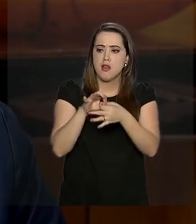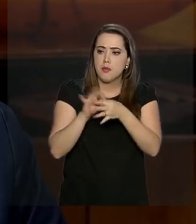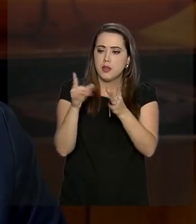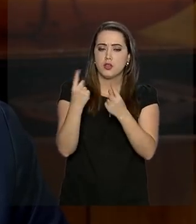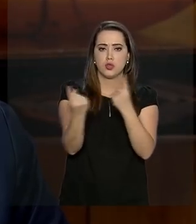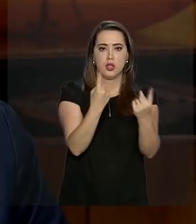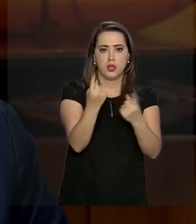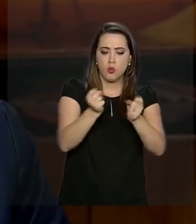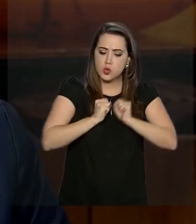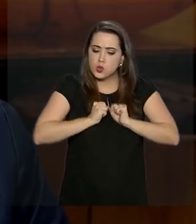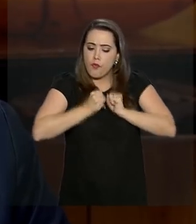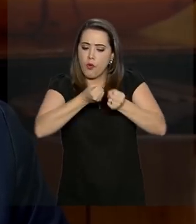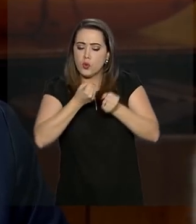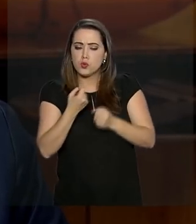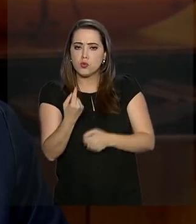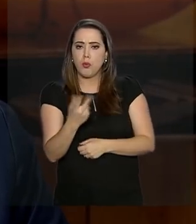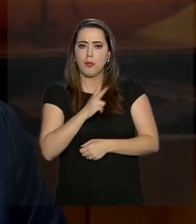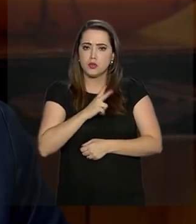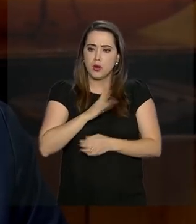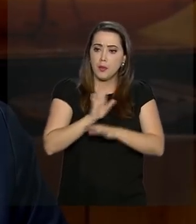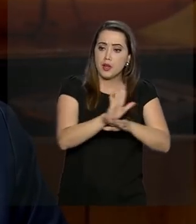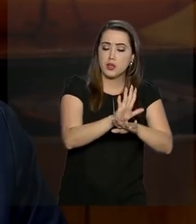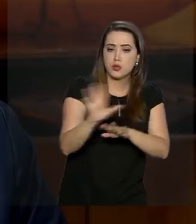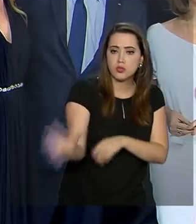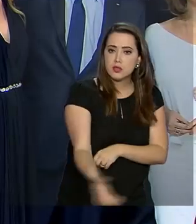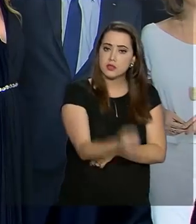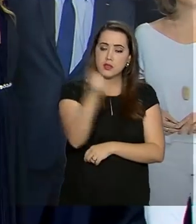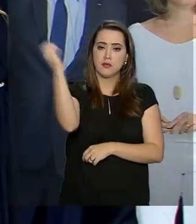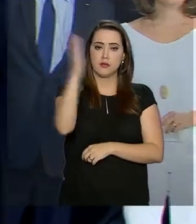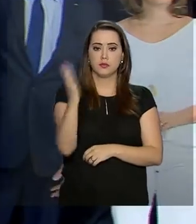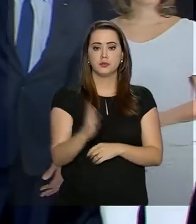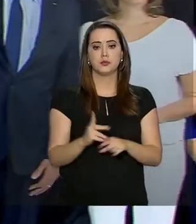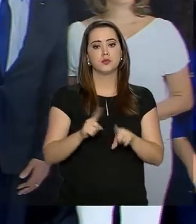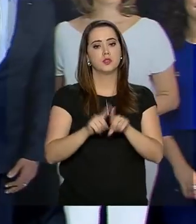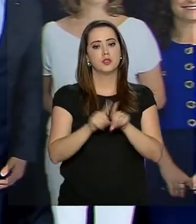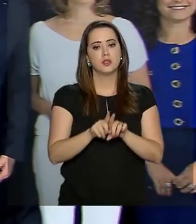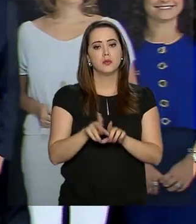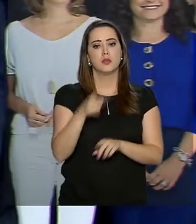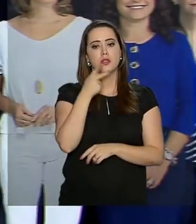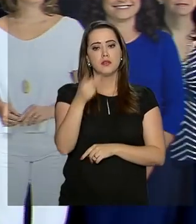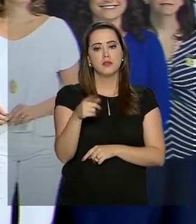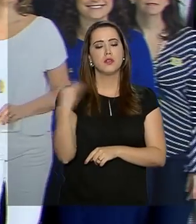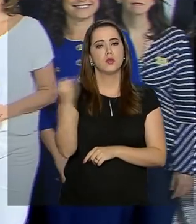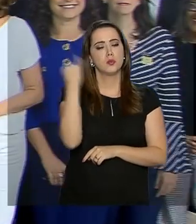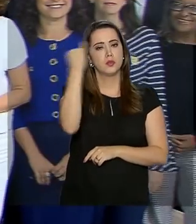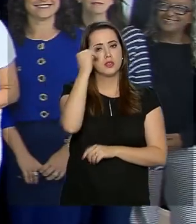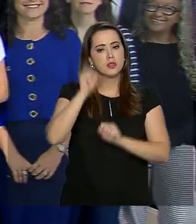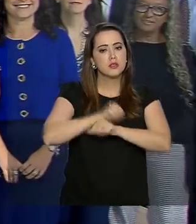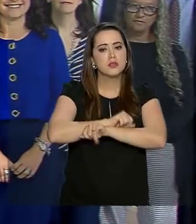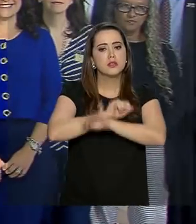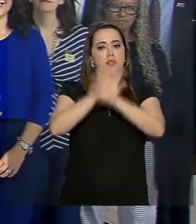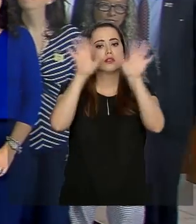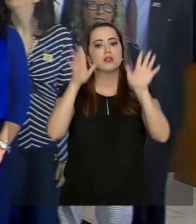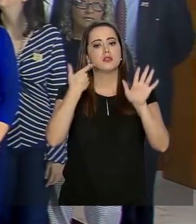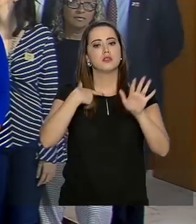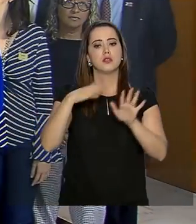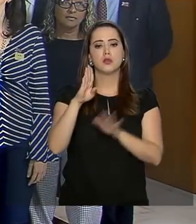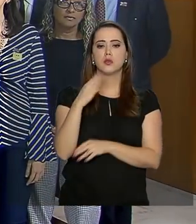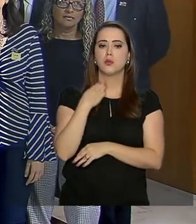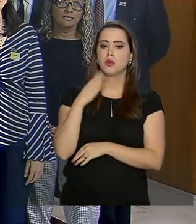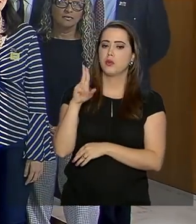melhor de si, para ajudar a tirar o país da situação que se encontra. O presidente também reforçou a importância da transparência no